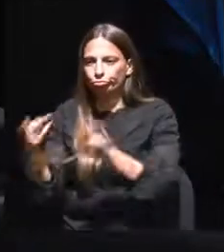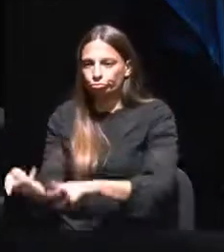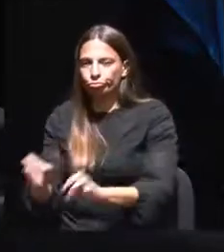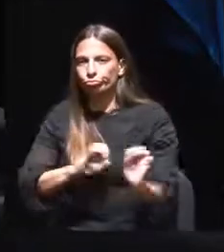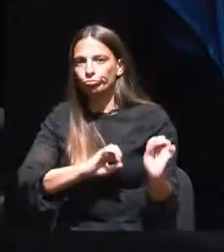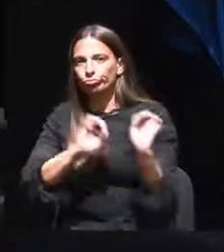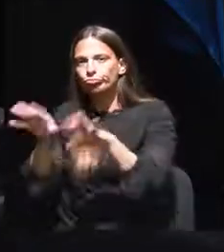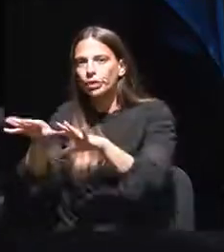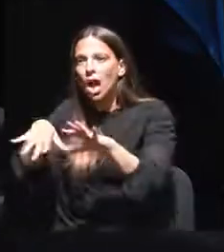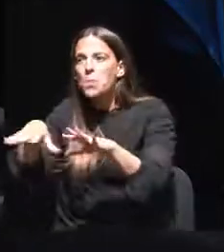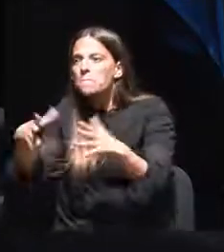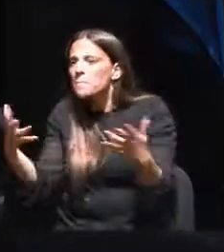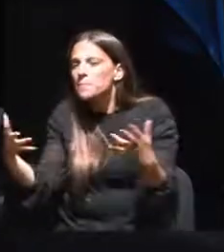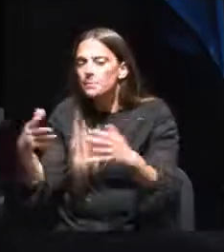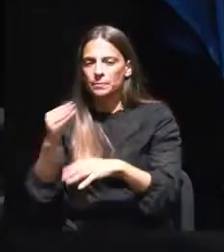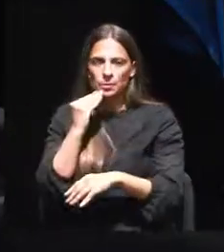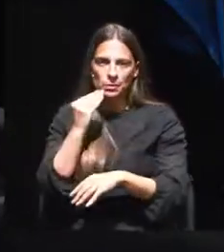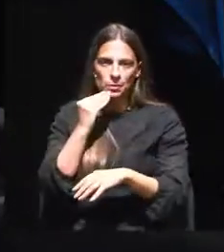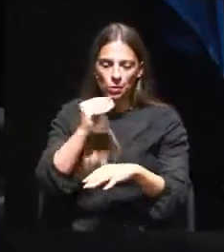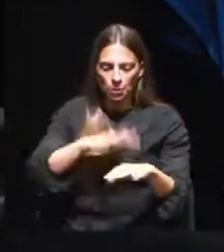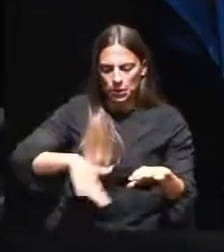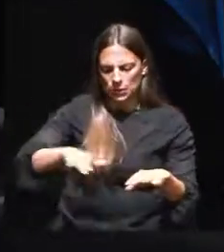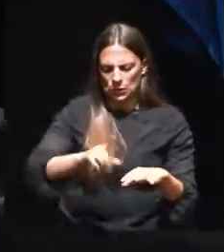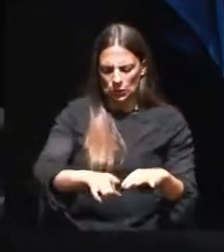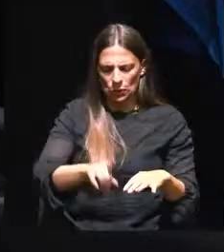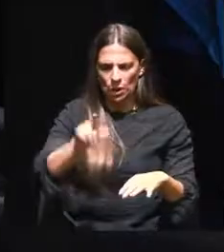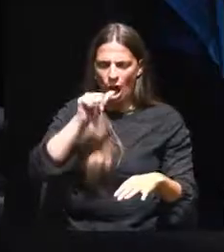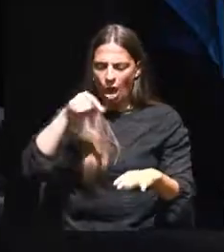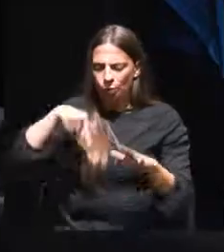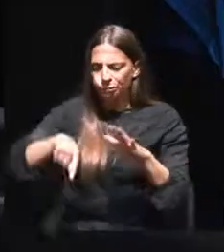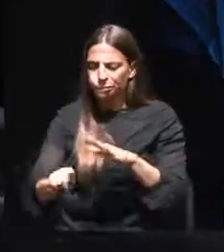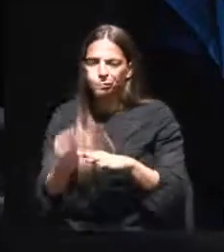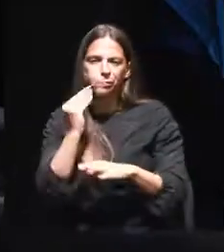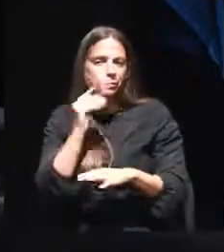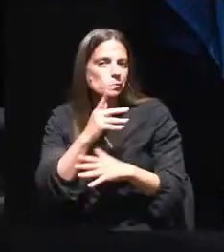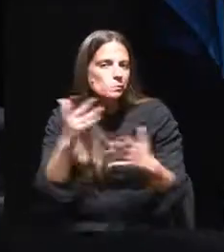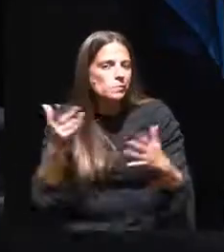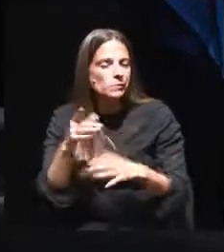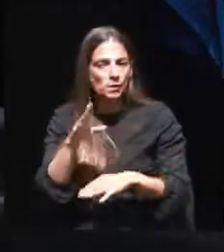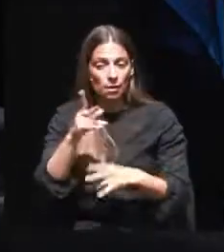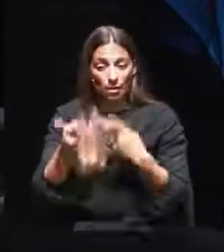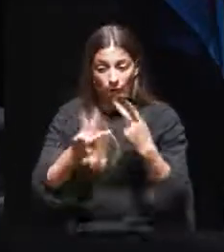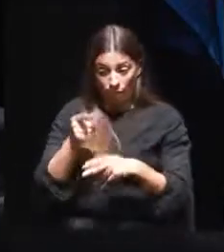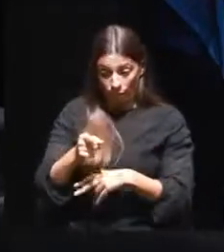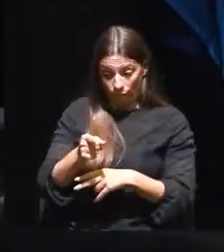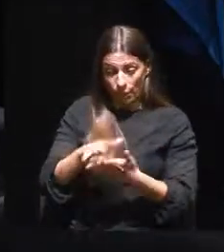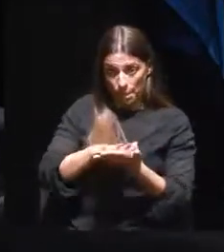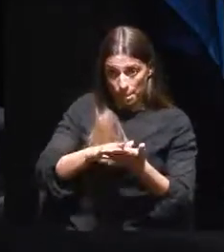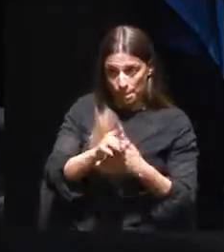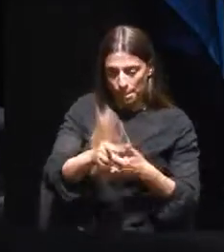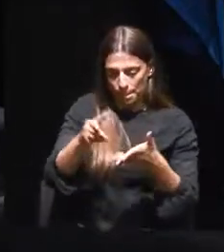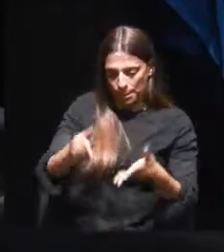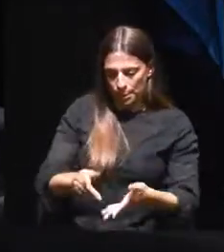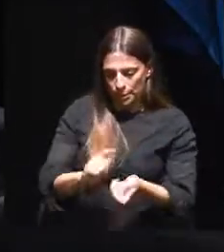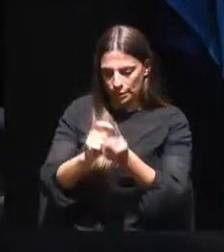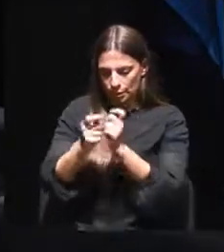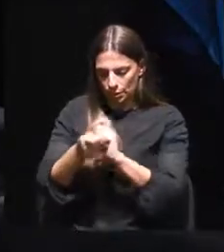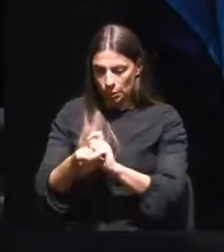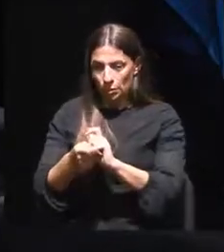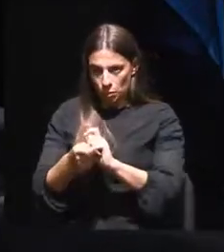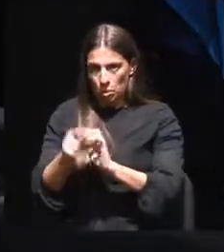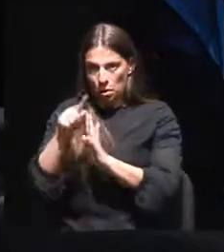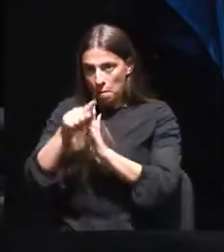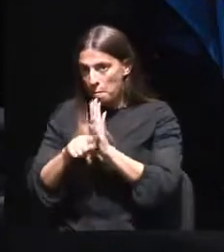encaminhadas, qual o estado do solo e das águas subterrâneas e com base nessa avaliação será necessário adotar